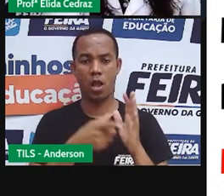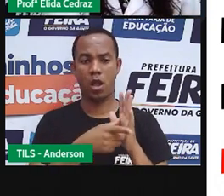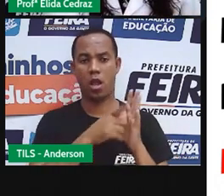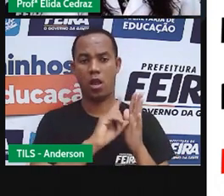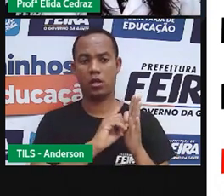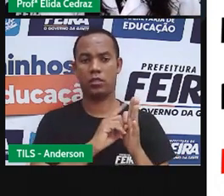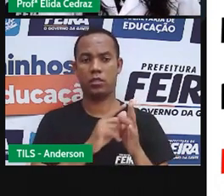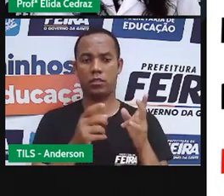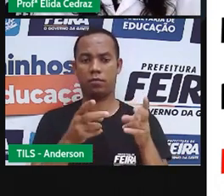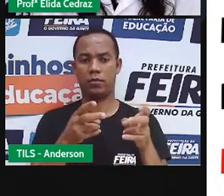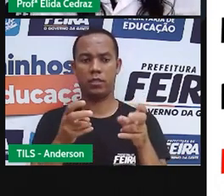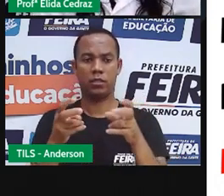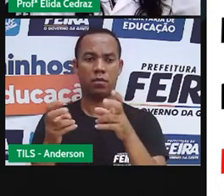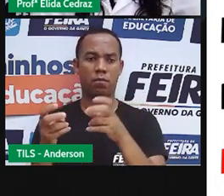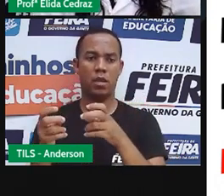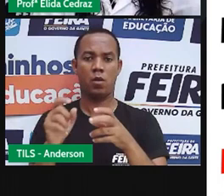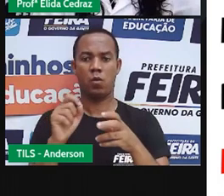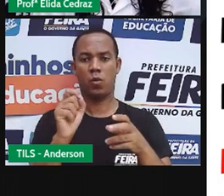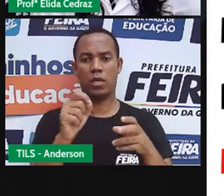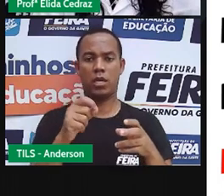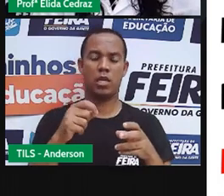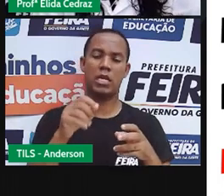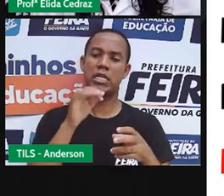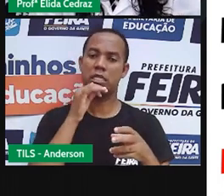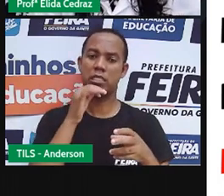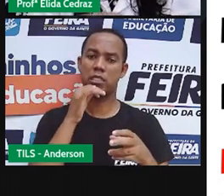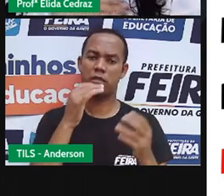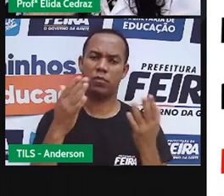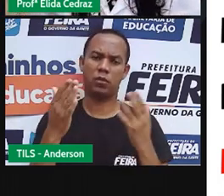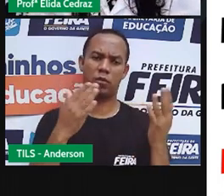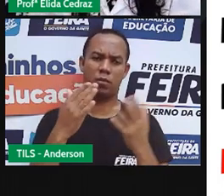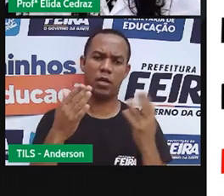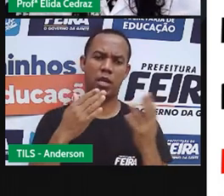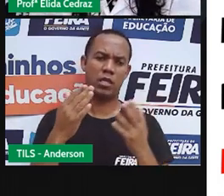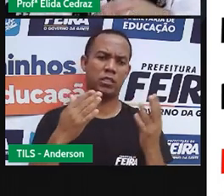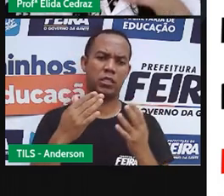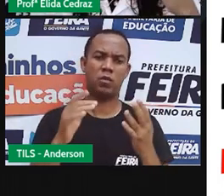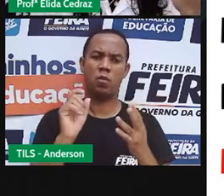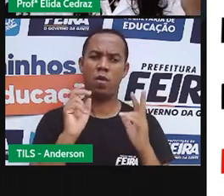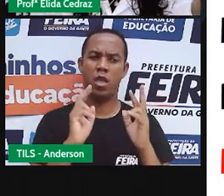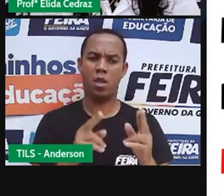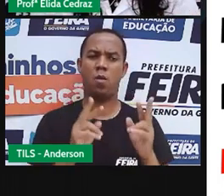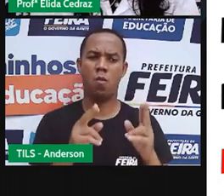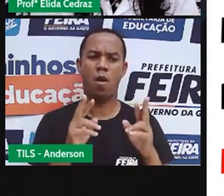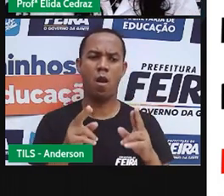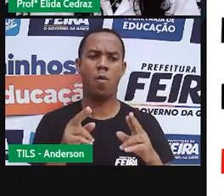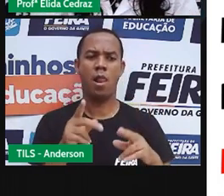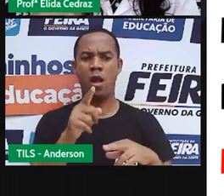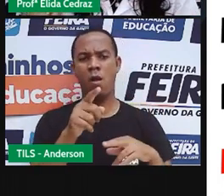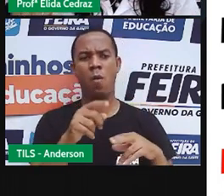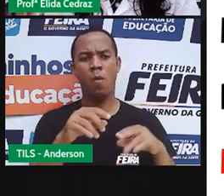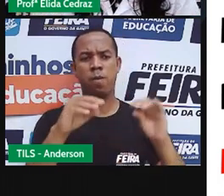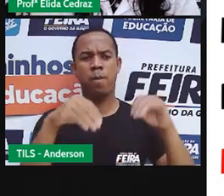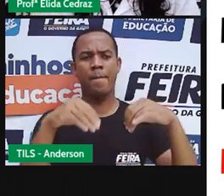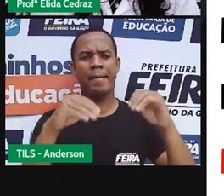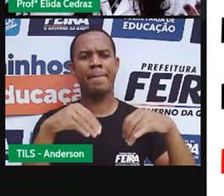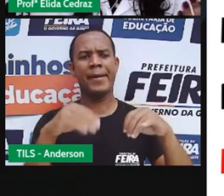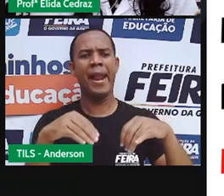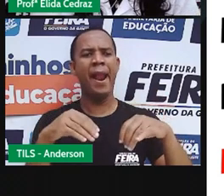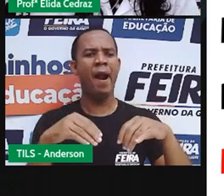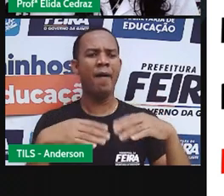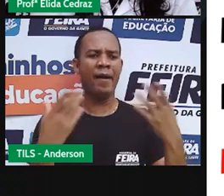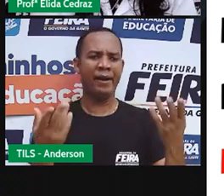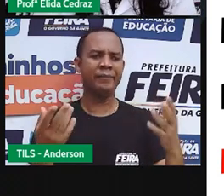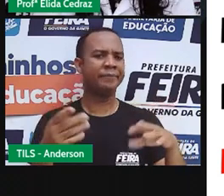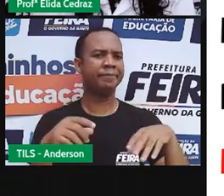antes, não. Então, assim como a madeira, o papel, o tecido,